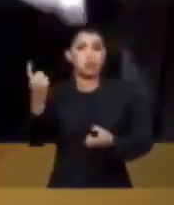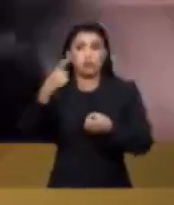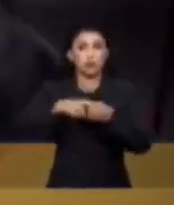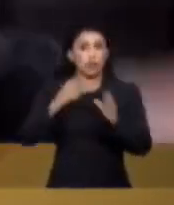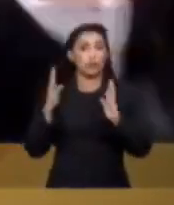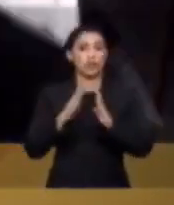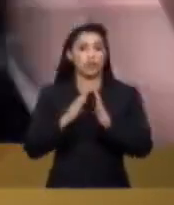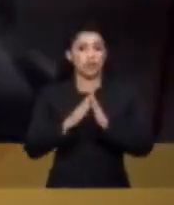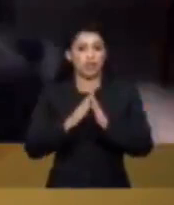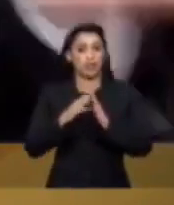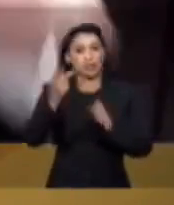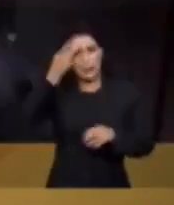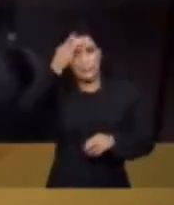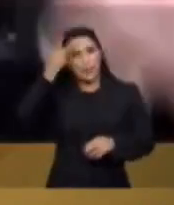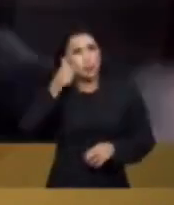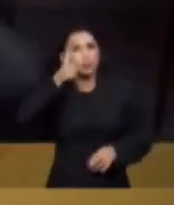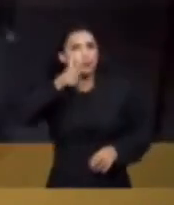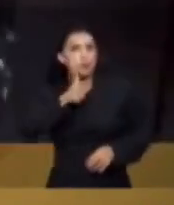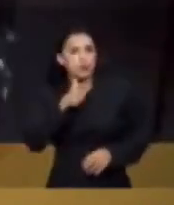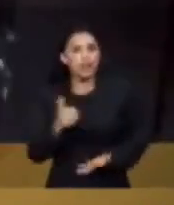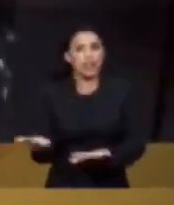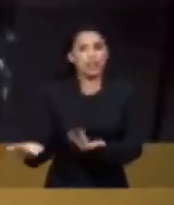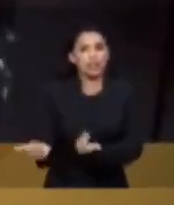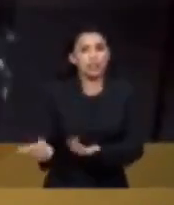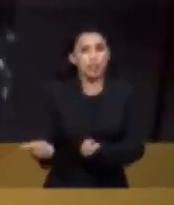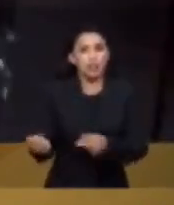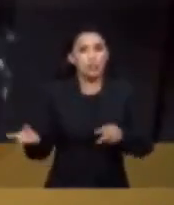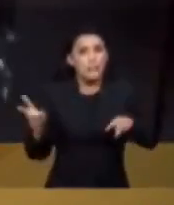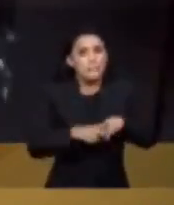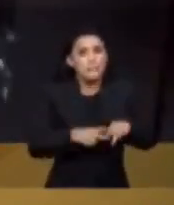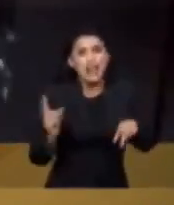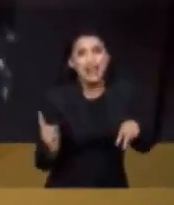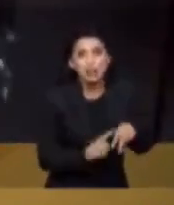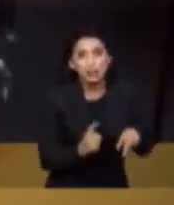pessoas, mulheres e jovens estão sendo presas?